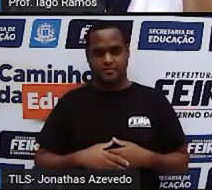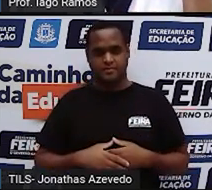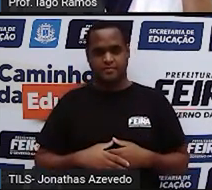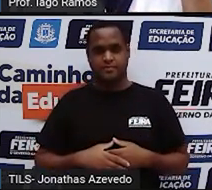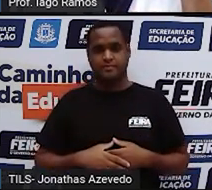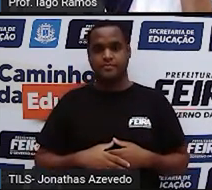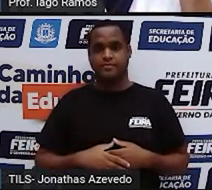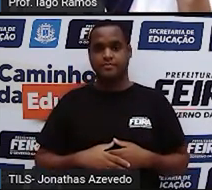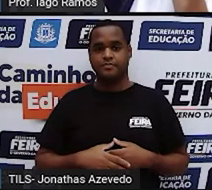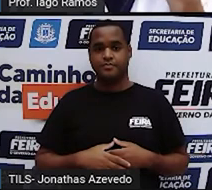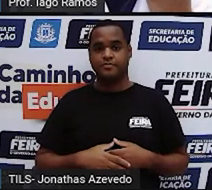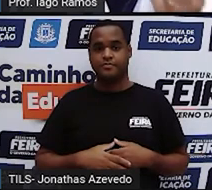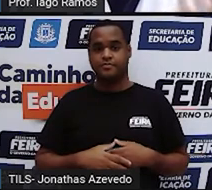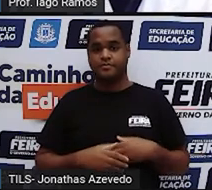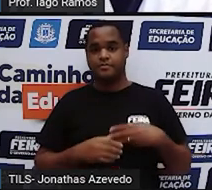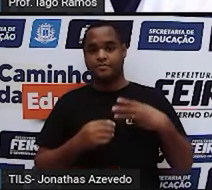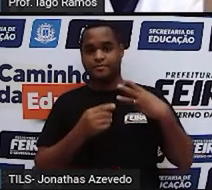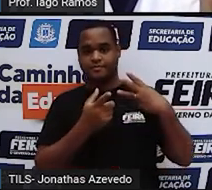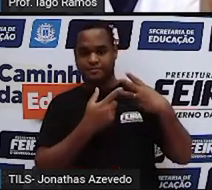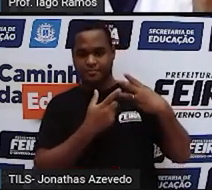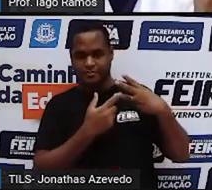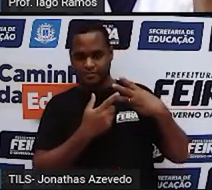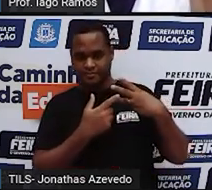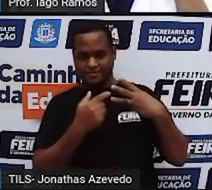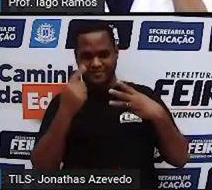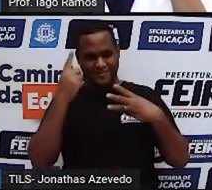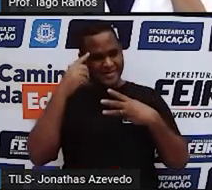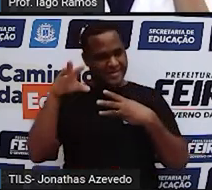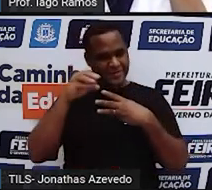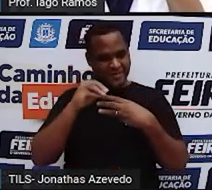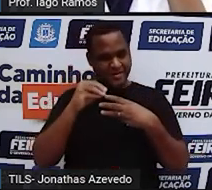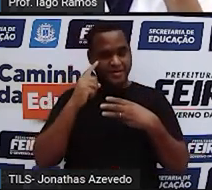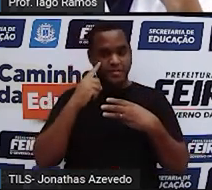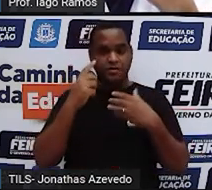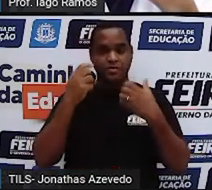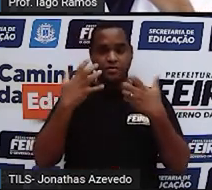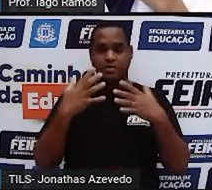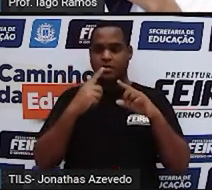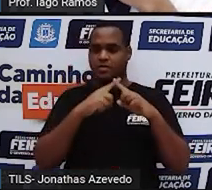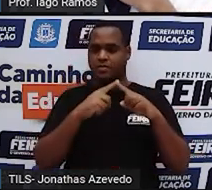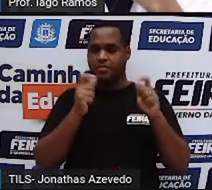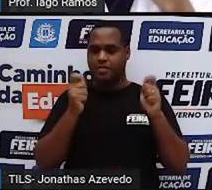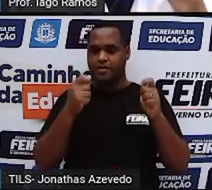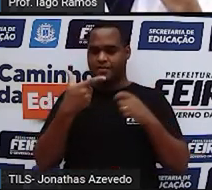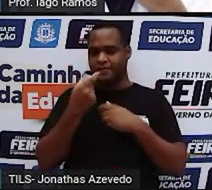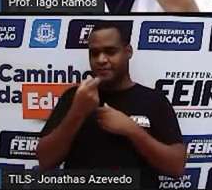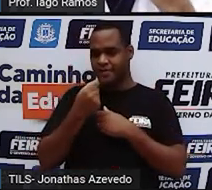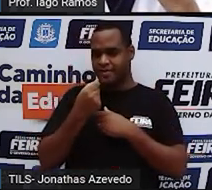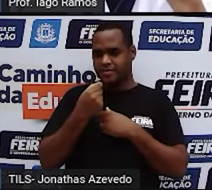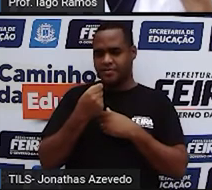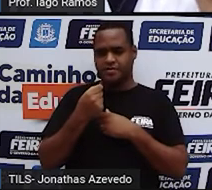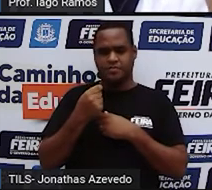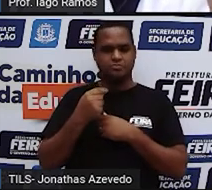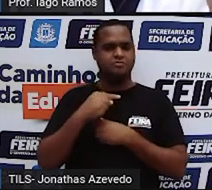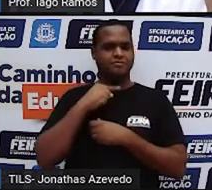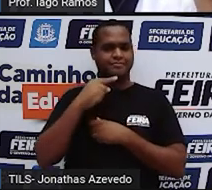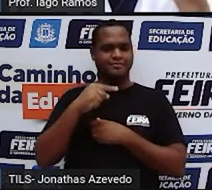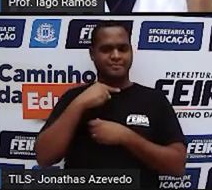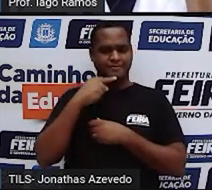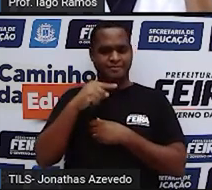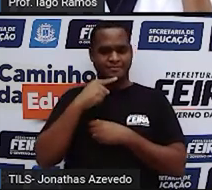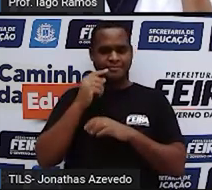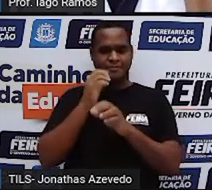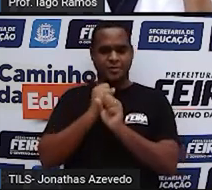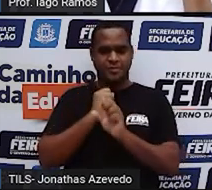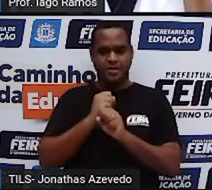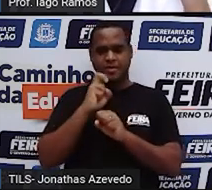O terceiro passo é pegar o resultado de cima e multiplicar por 20. Só que a gente não consegue somar 5x